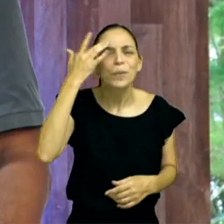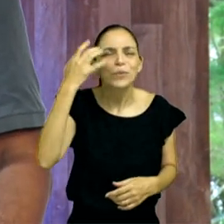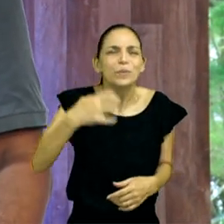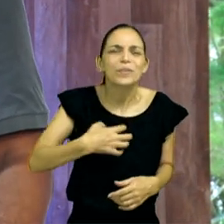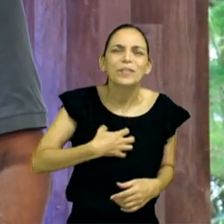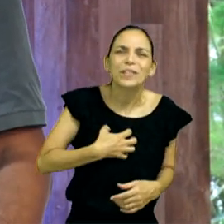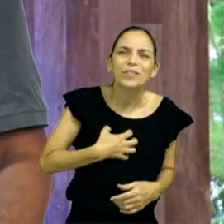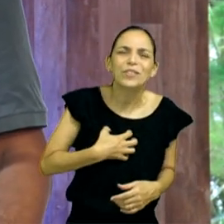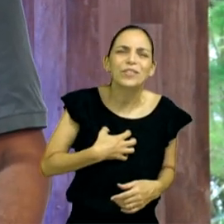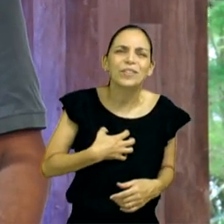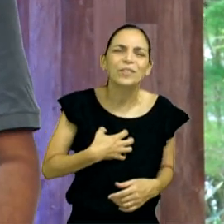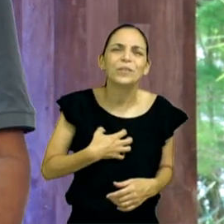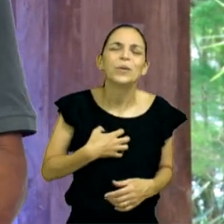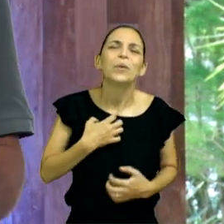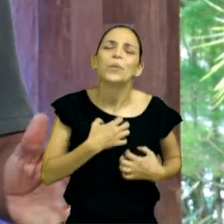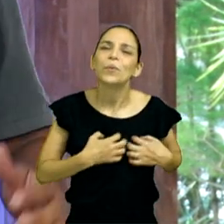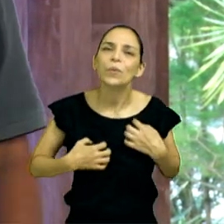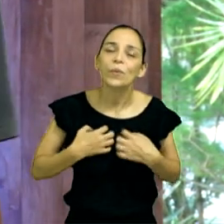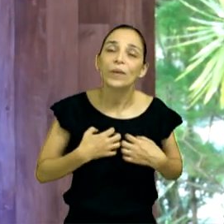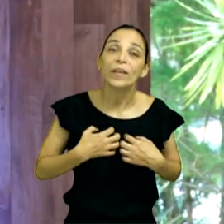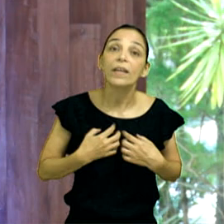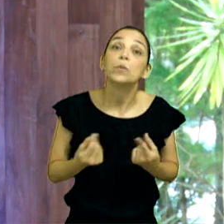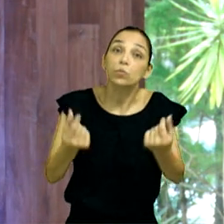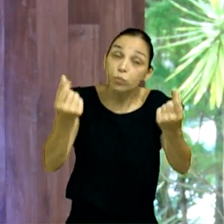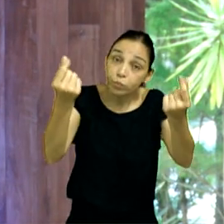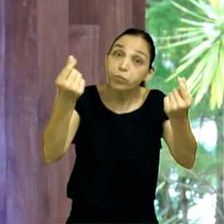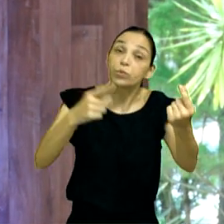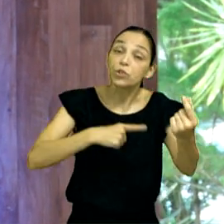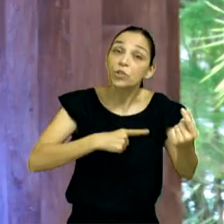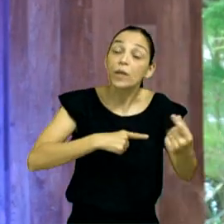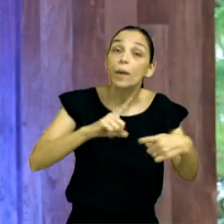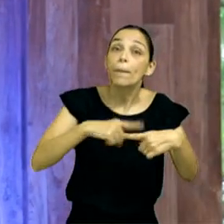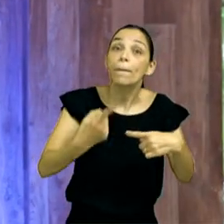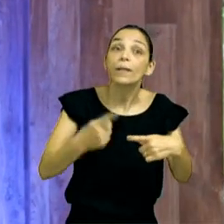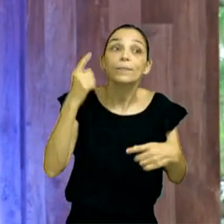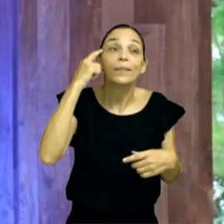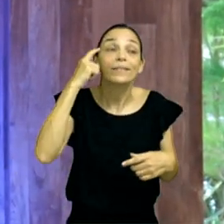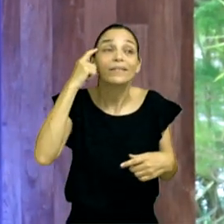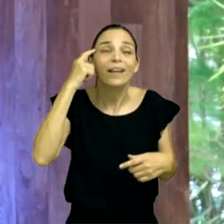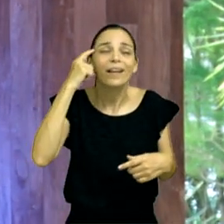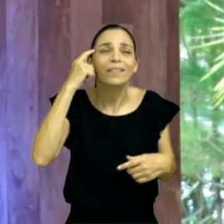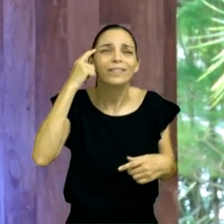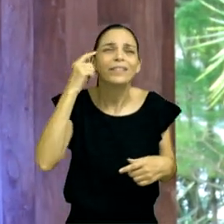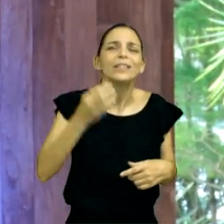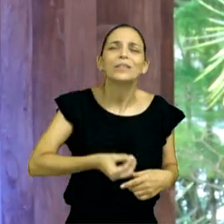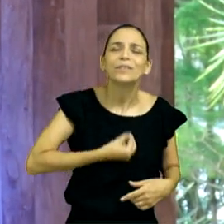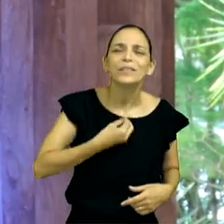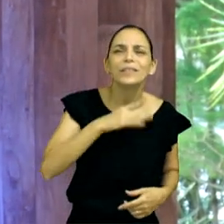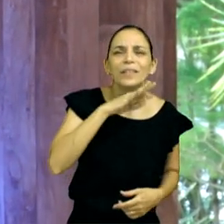não vive bem, cheio de dinheiro, mas cheio de sequelas, vivendo mal,